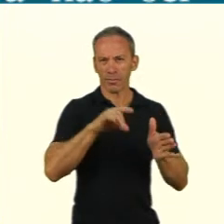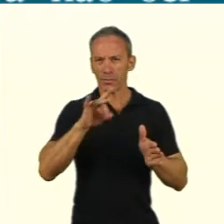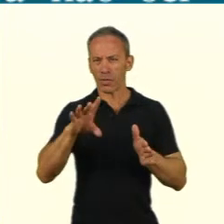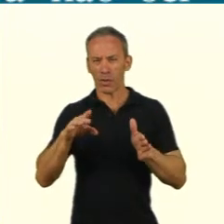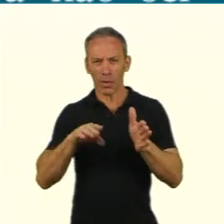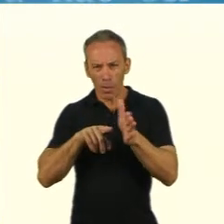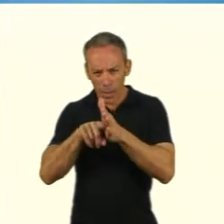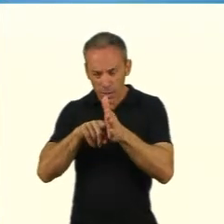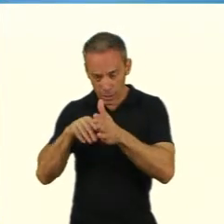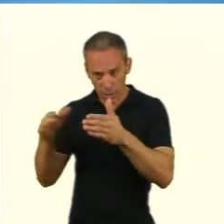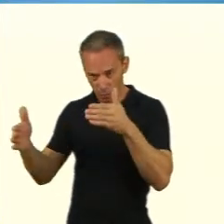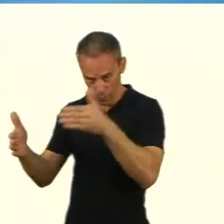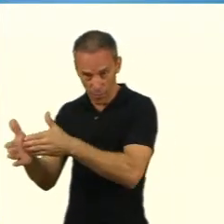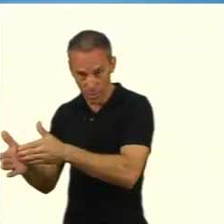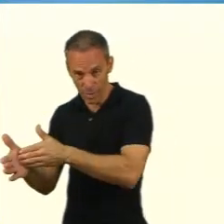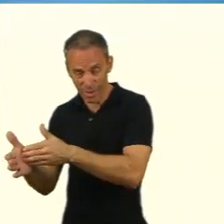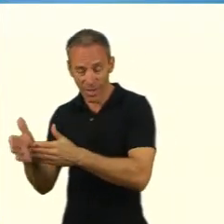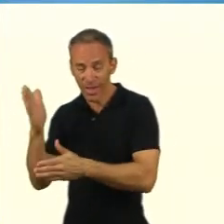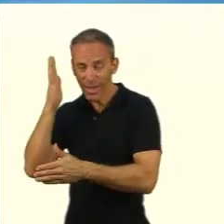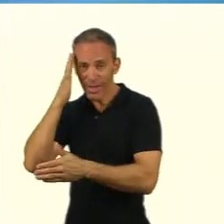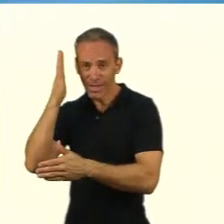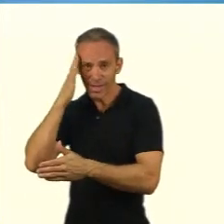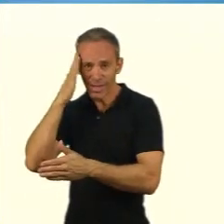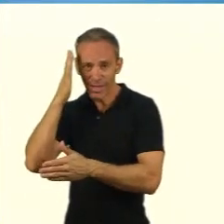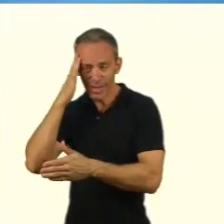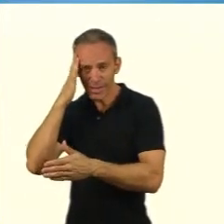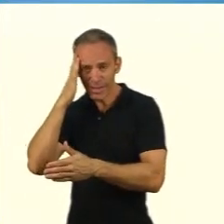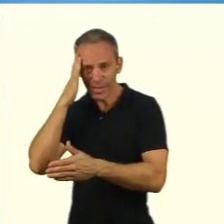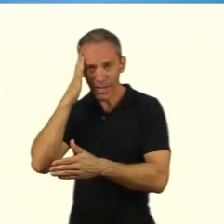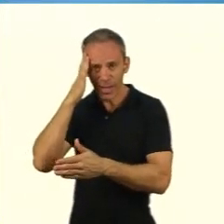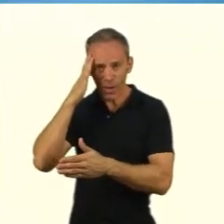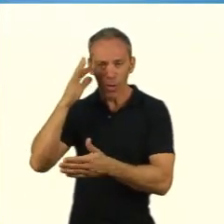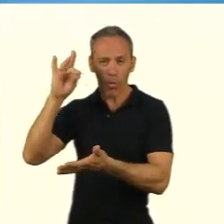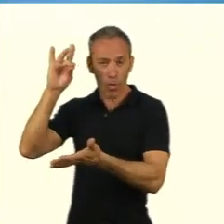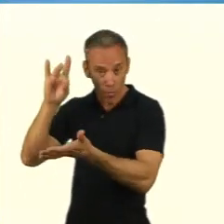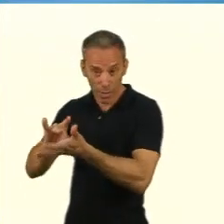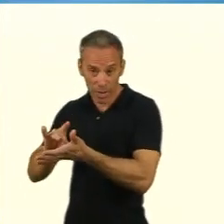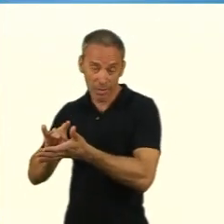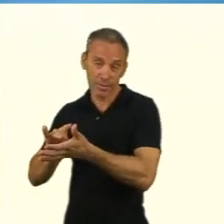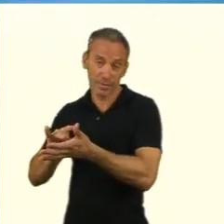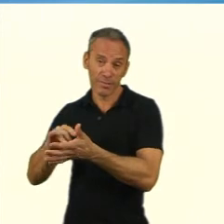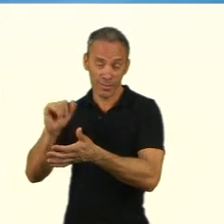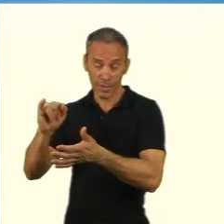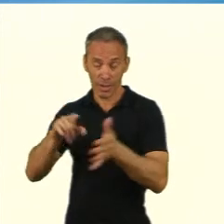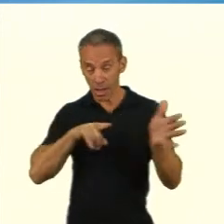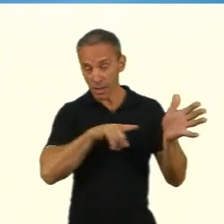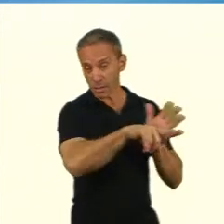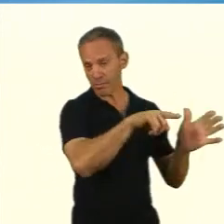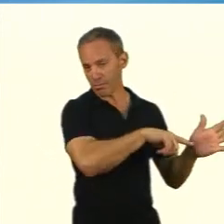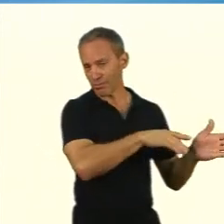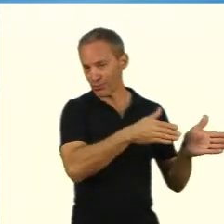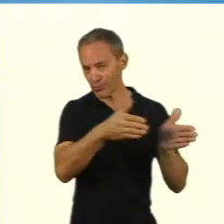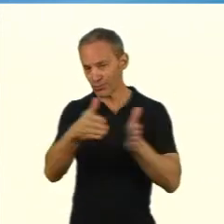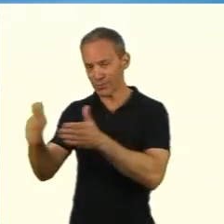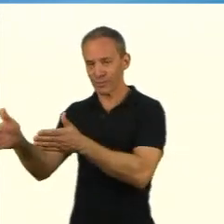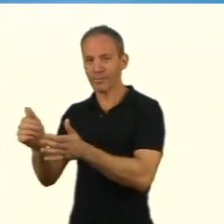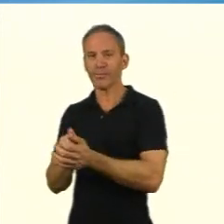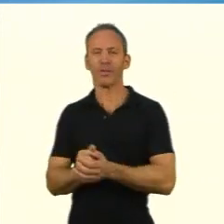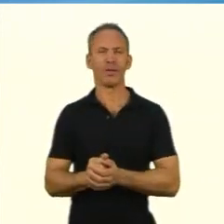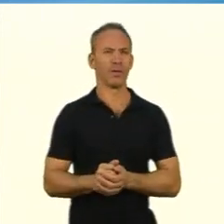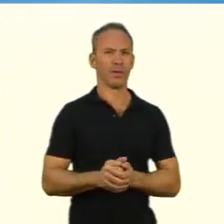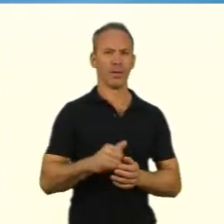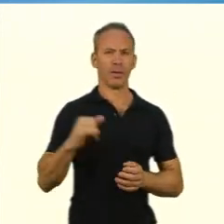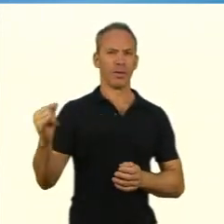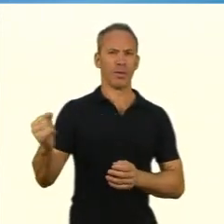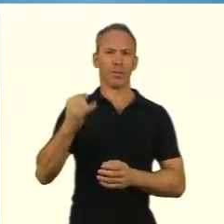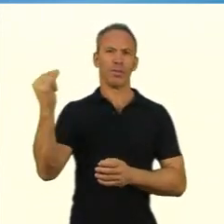Não é? Como que você... Aonde você pensa que conseguirá chegar com o seu trabalho? Exatamente. Você meio